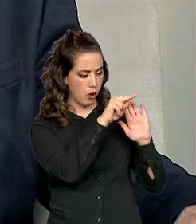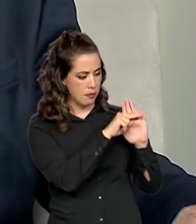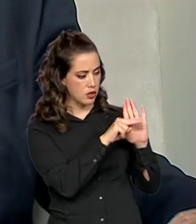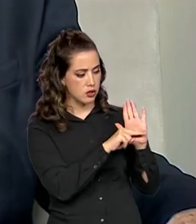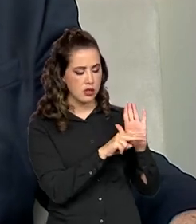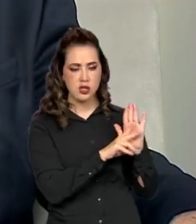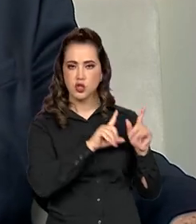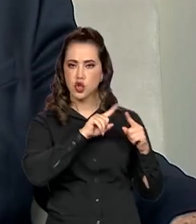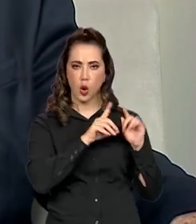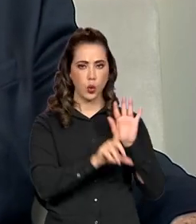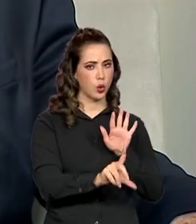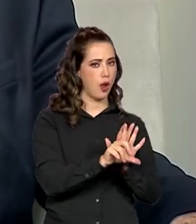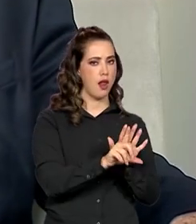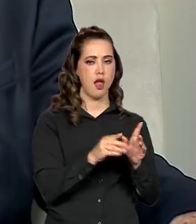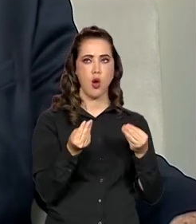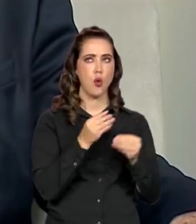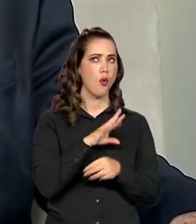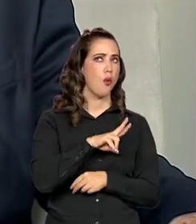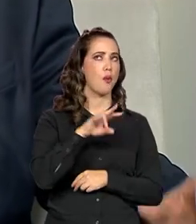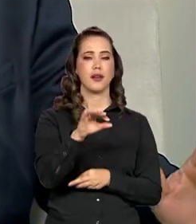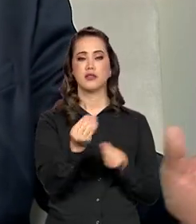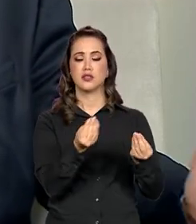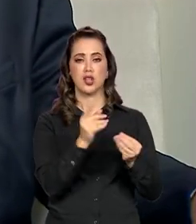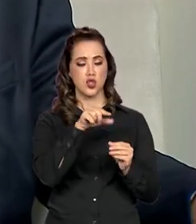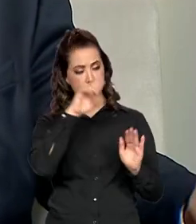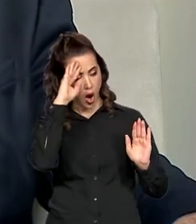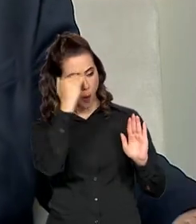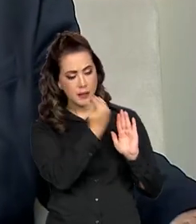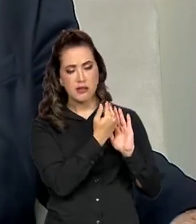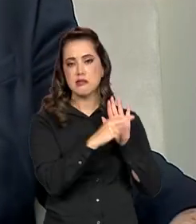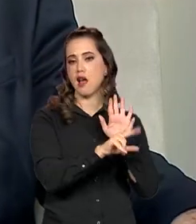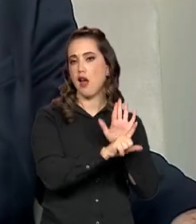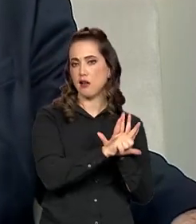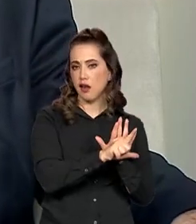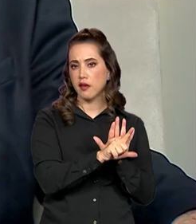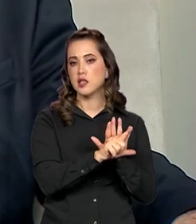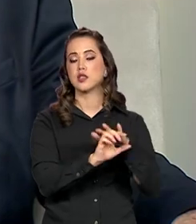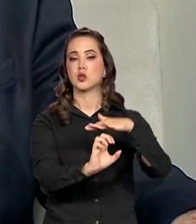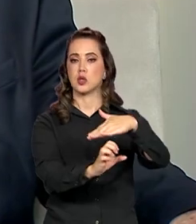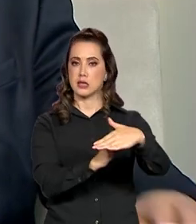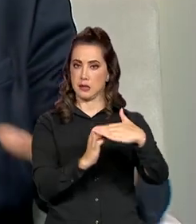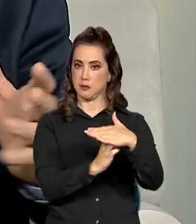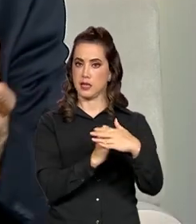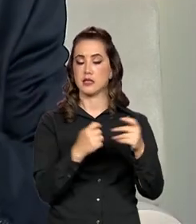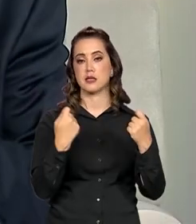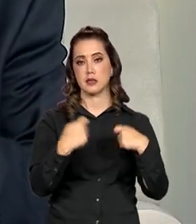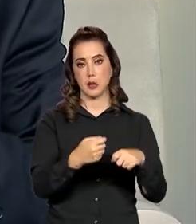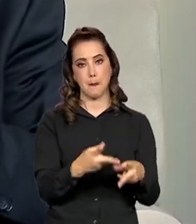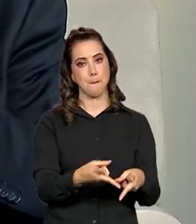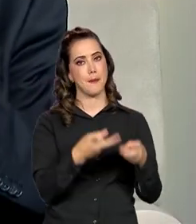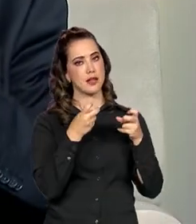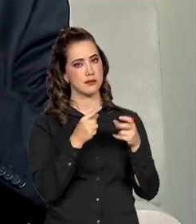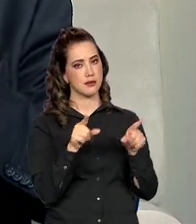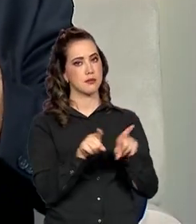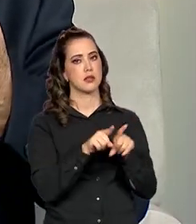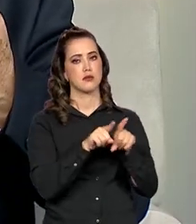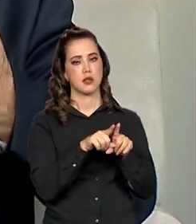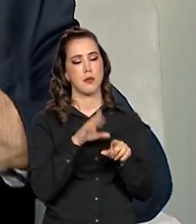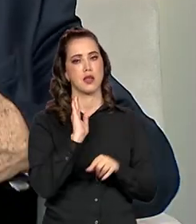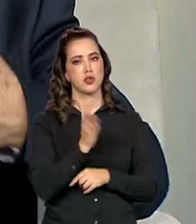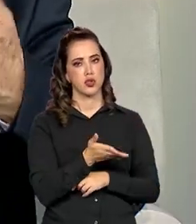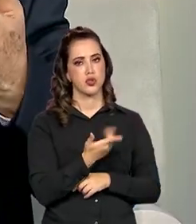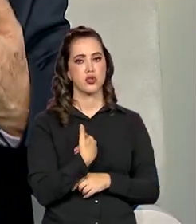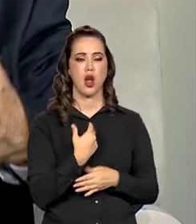não tem nada assim, enquadramento, como é que vai ser? Não, vai ser um enquadramento legal, onde as empresas, inclusive, perceberam, estão